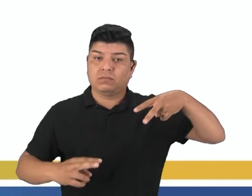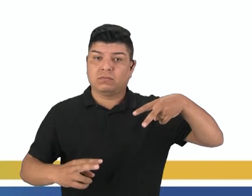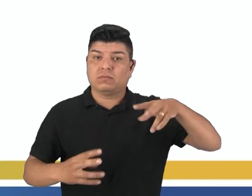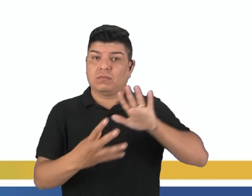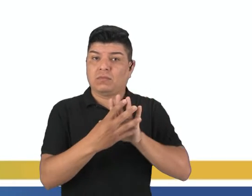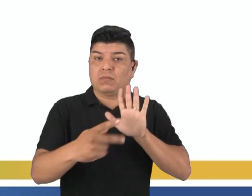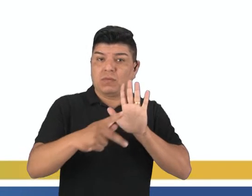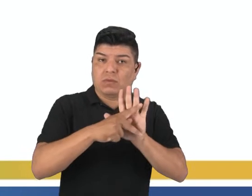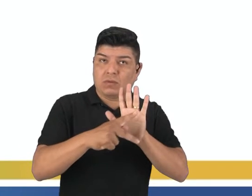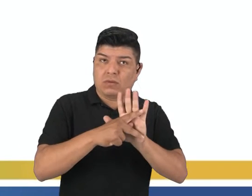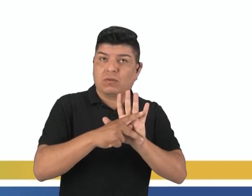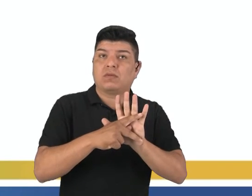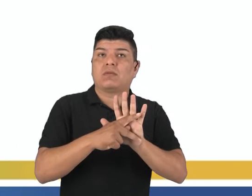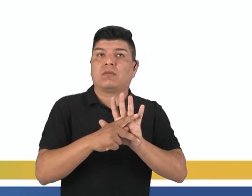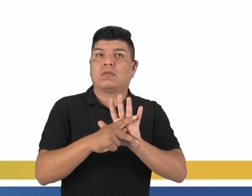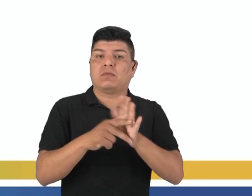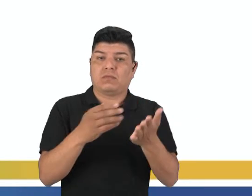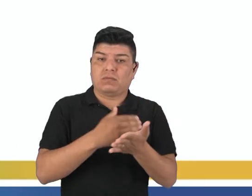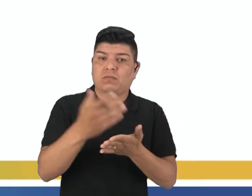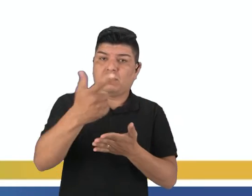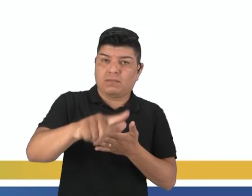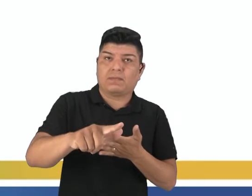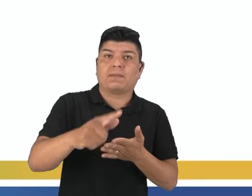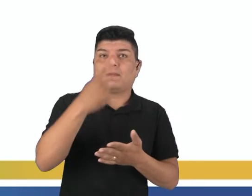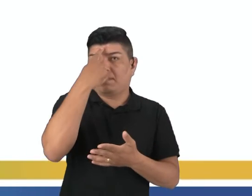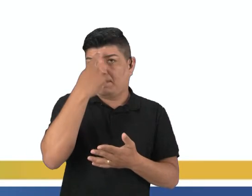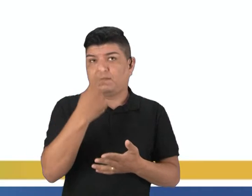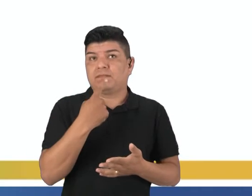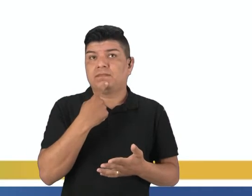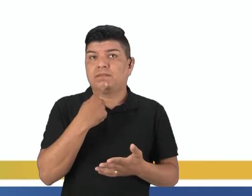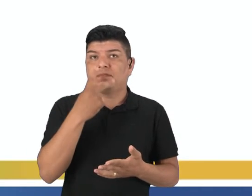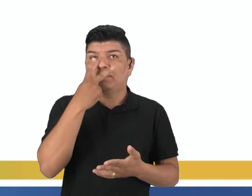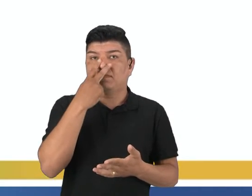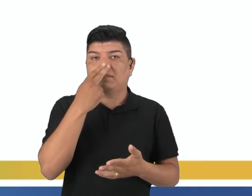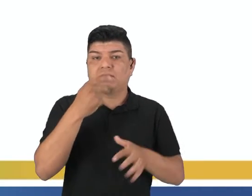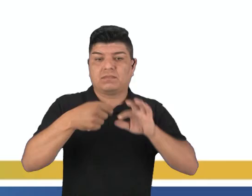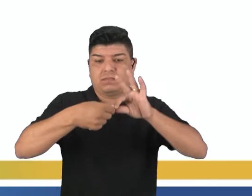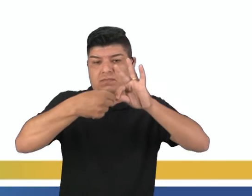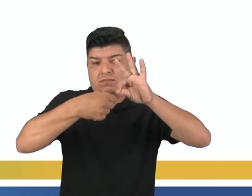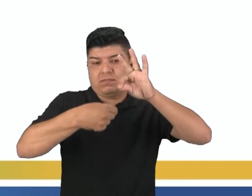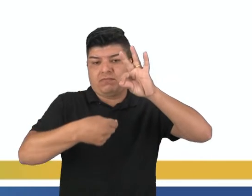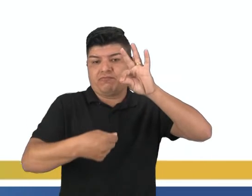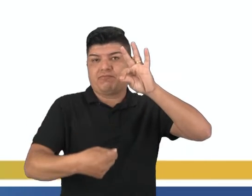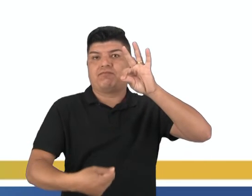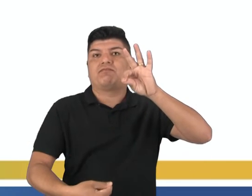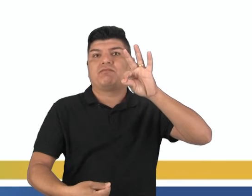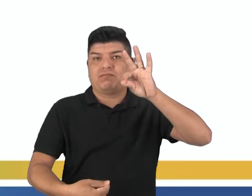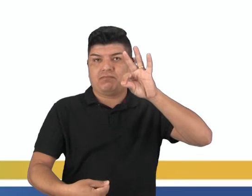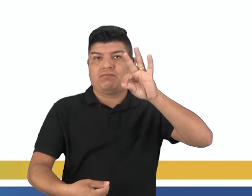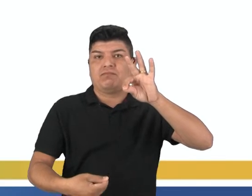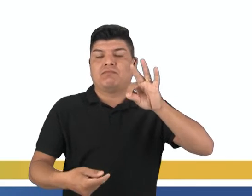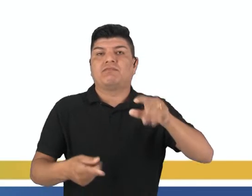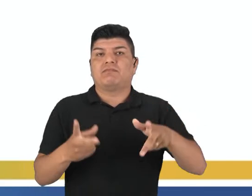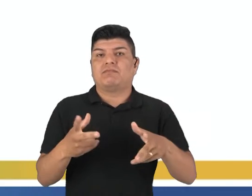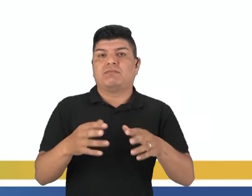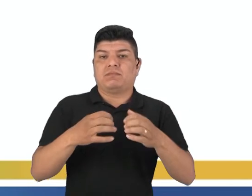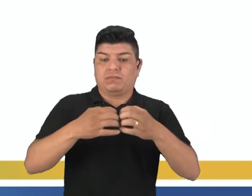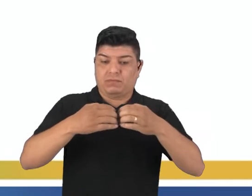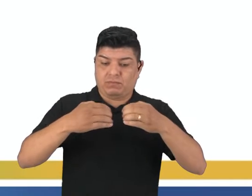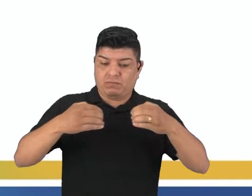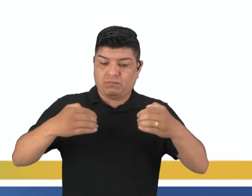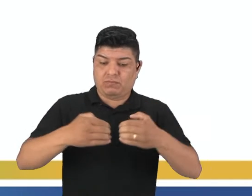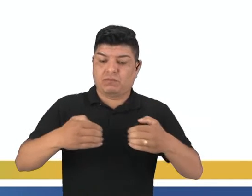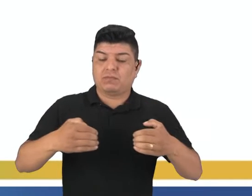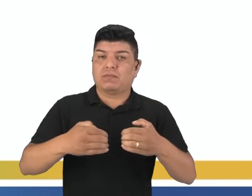Ou seja, nessa imagem, vocês podem ver que ele está, é como um zíper, ele está se abrindo, né, e através de,